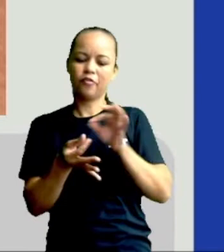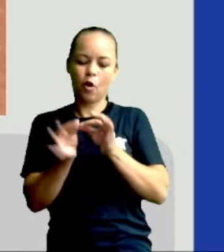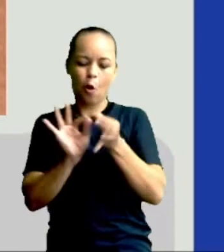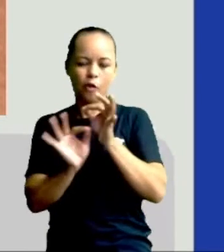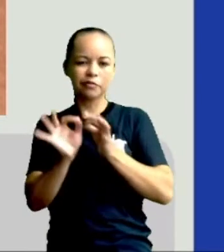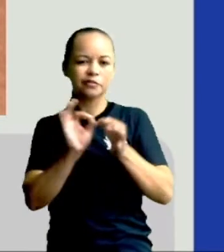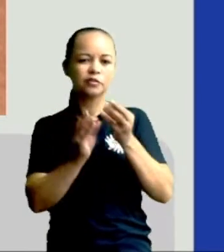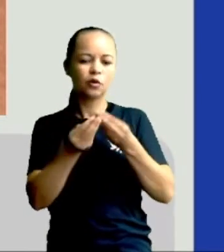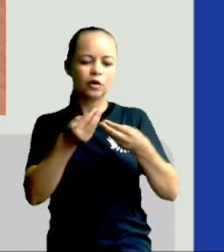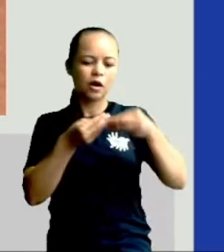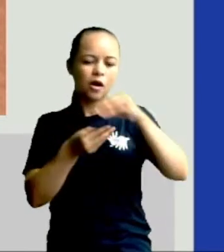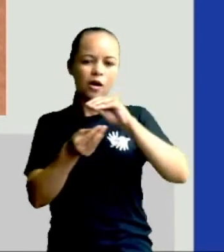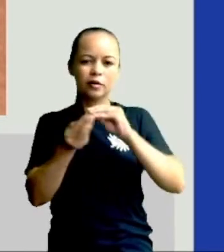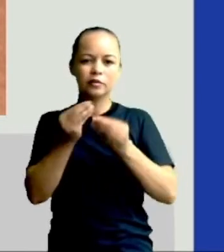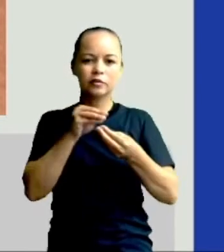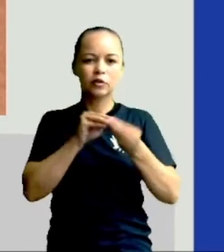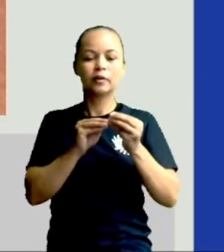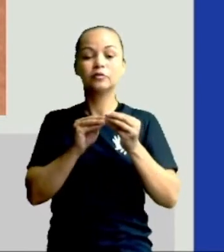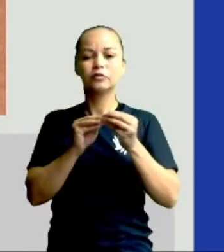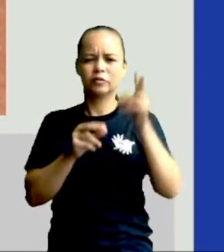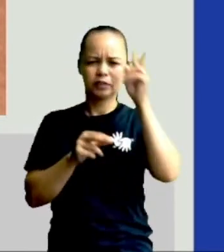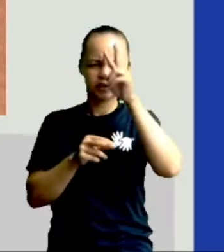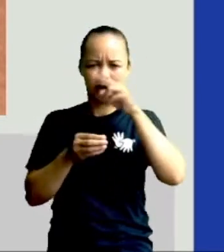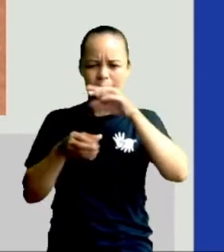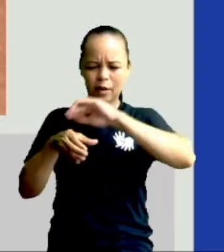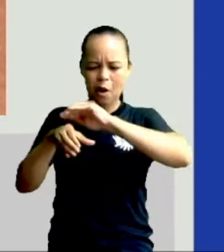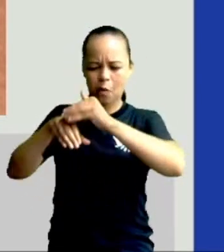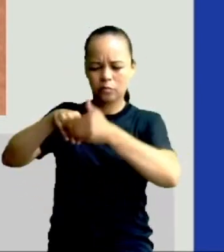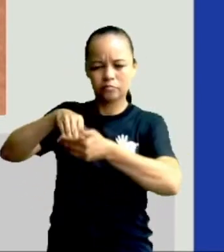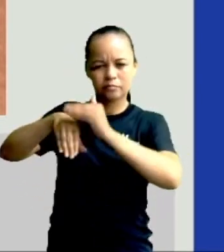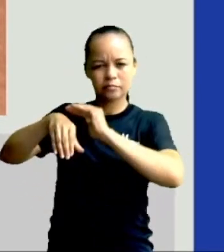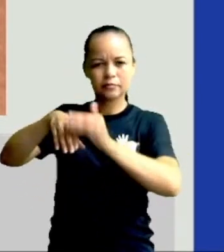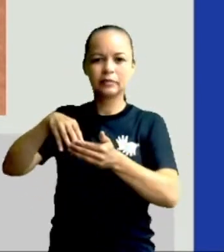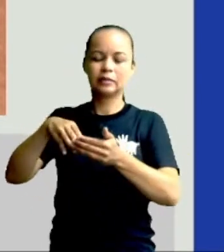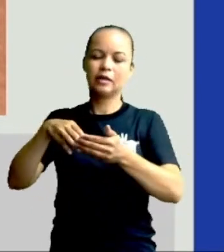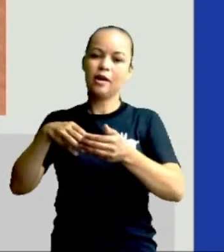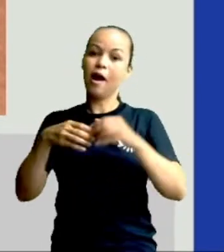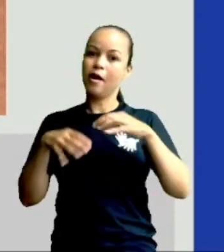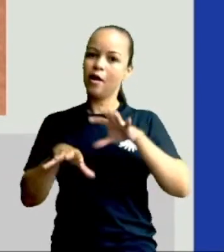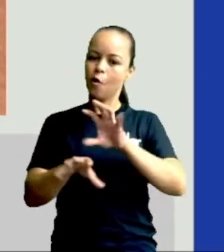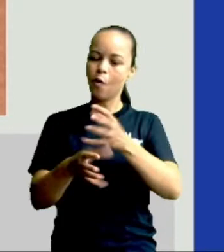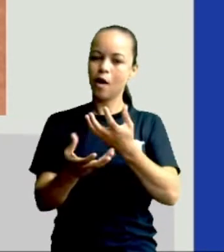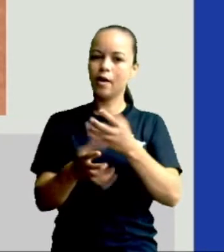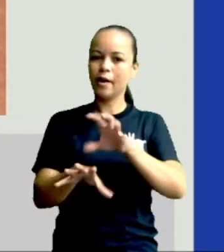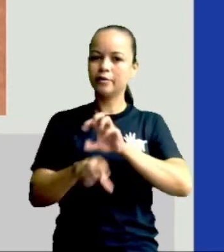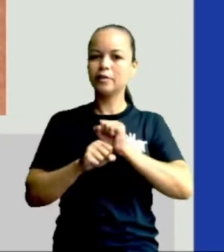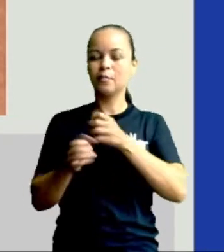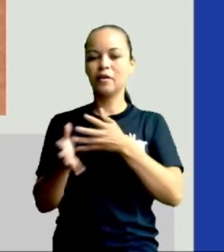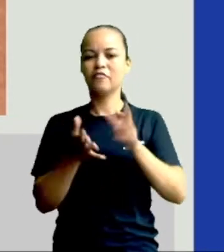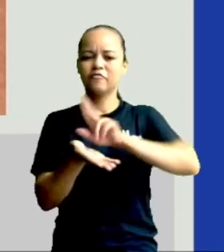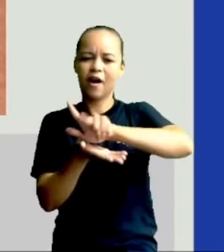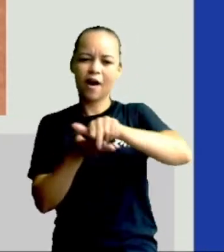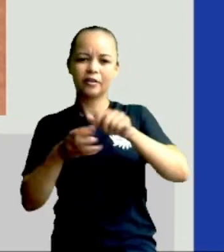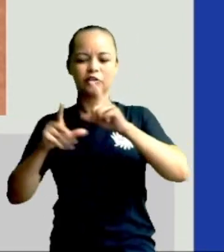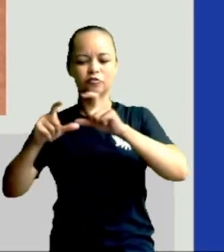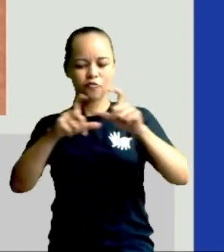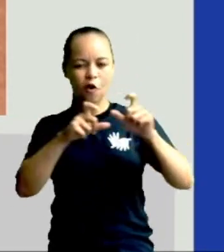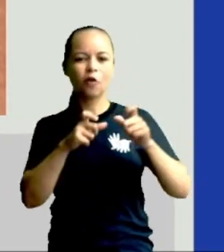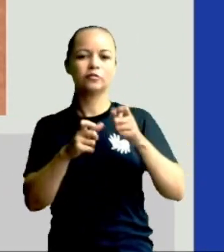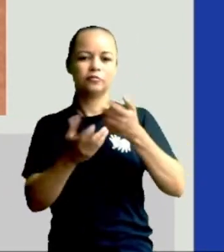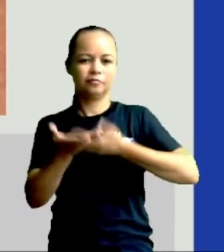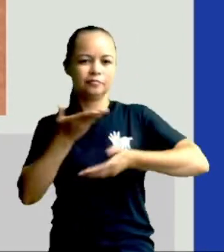não foi? De uma ocasinha. Quem lembra? Recebi até muitas fotos, muitas fotos. Vocês são participativos demais.